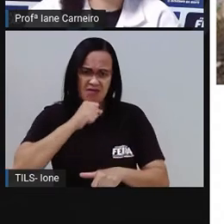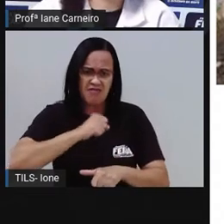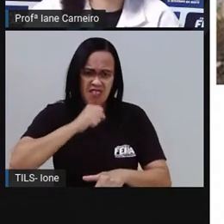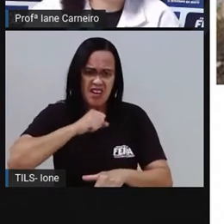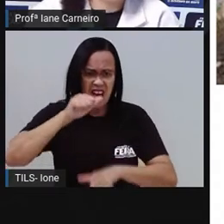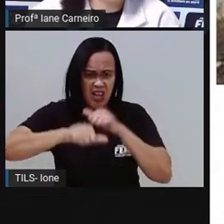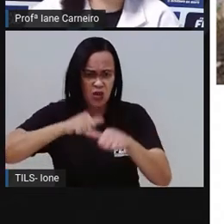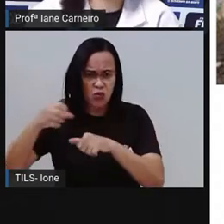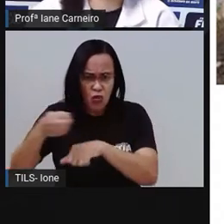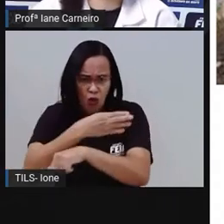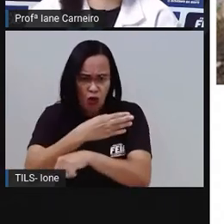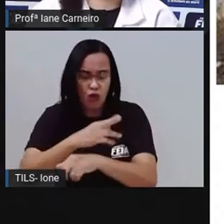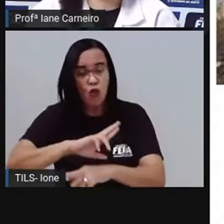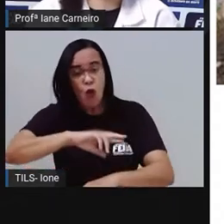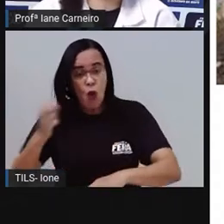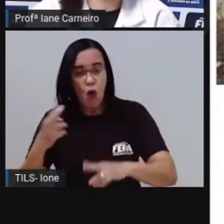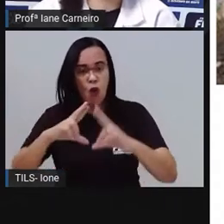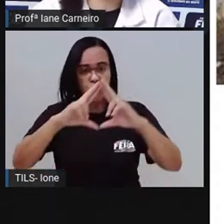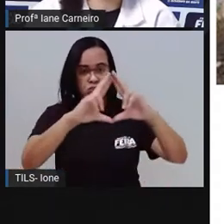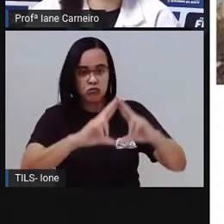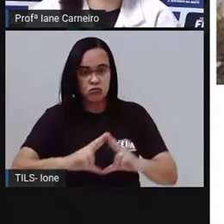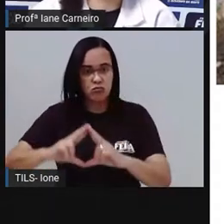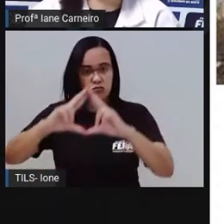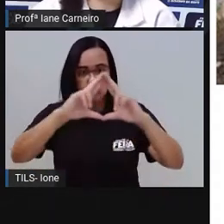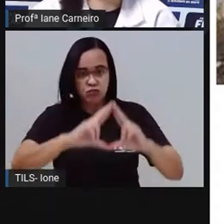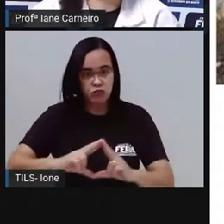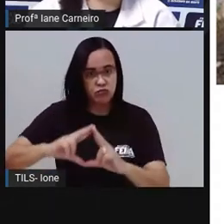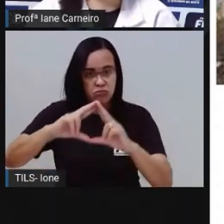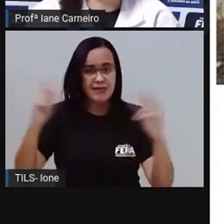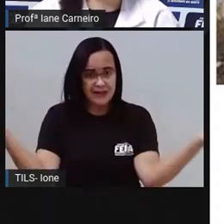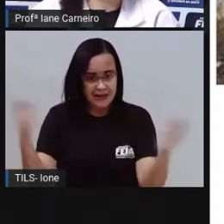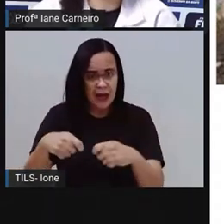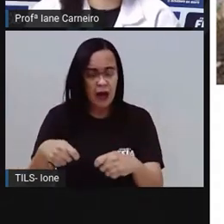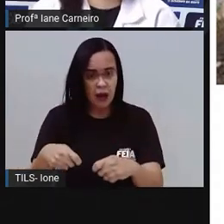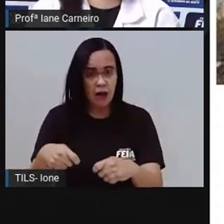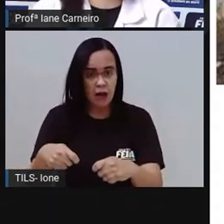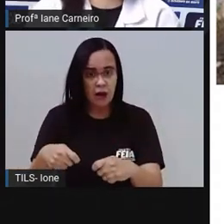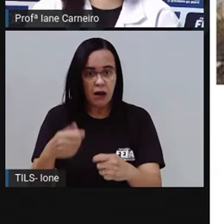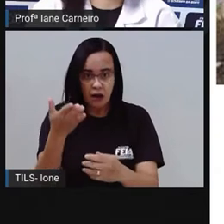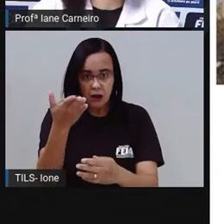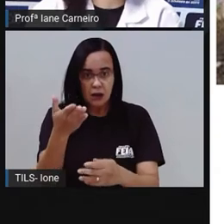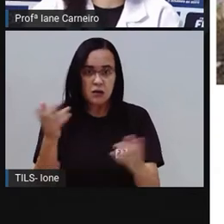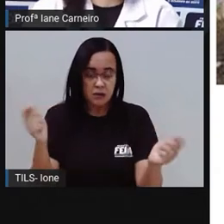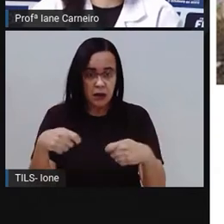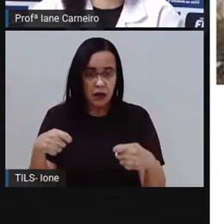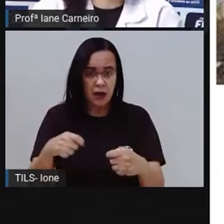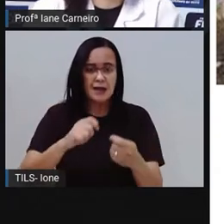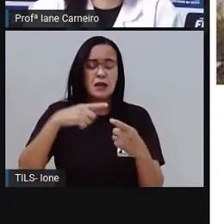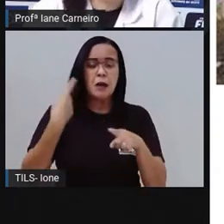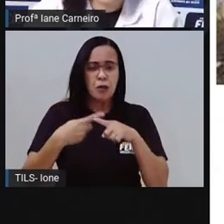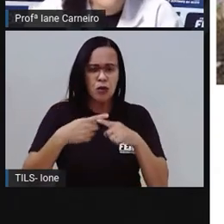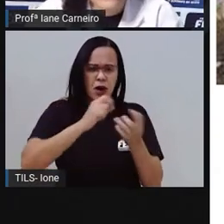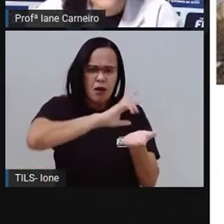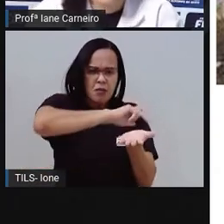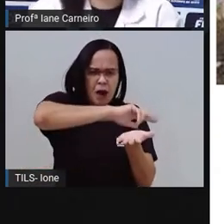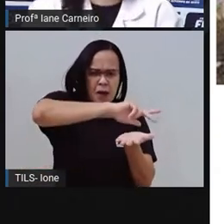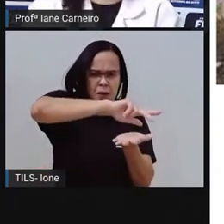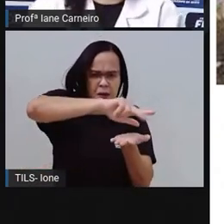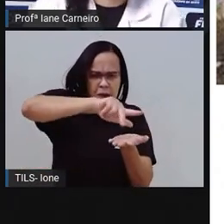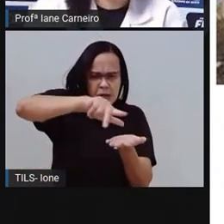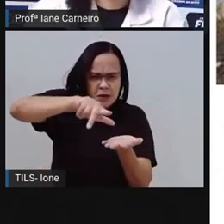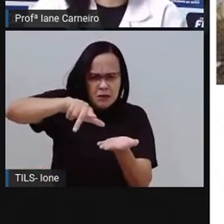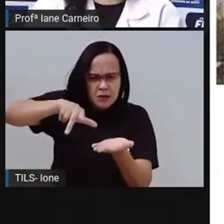caixa de leite, né? Uma garrafa de água mineral. Tem várias embalagens plásticas